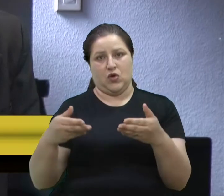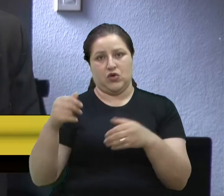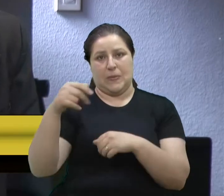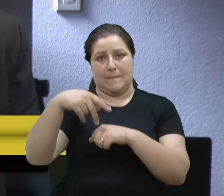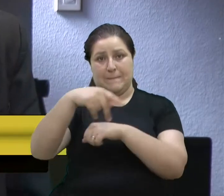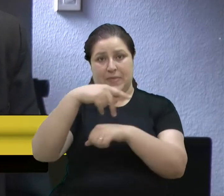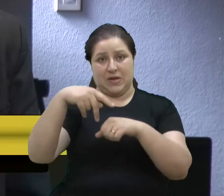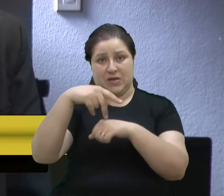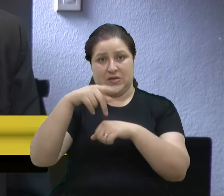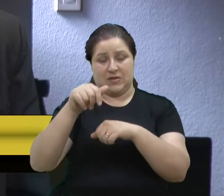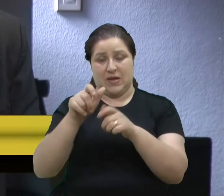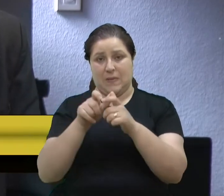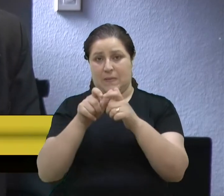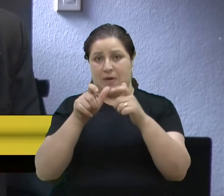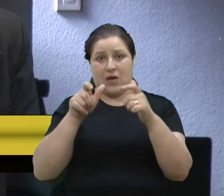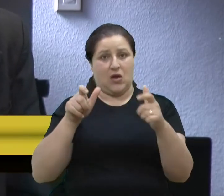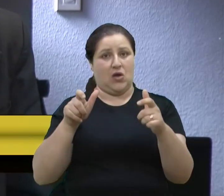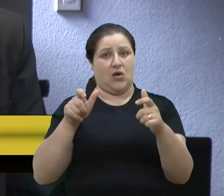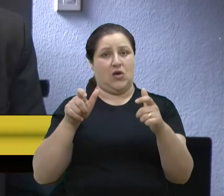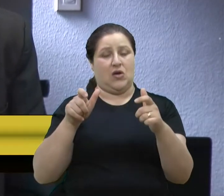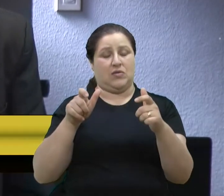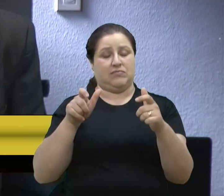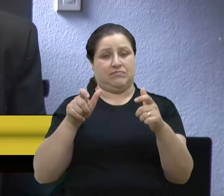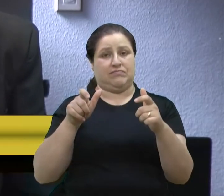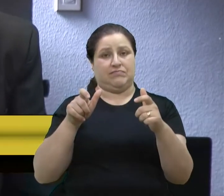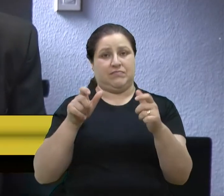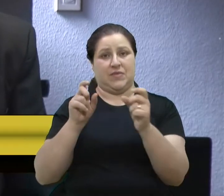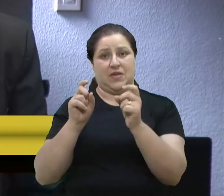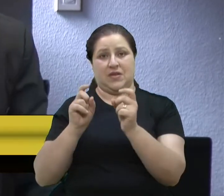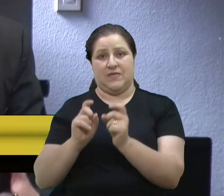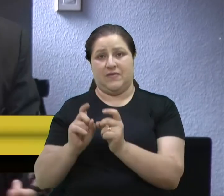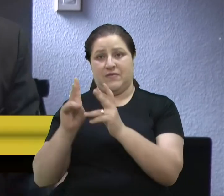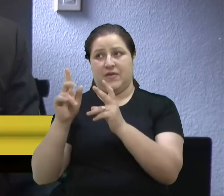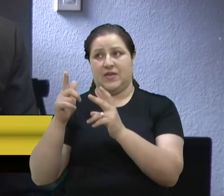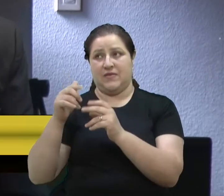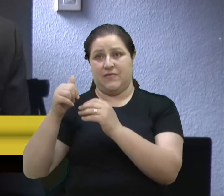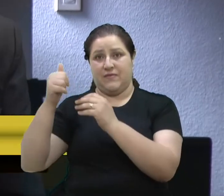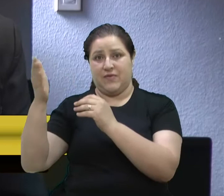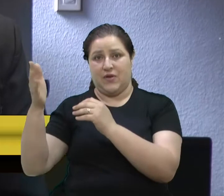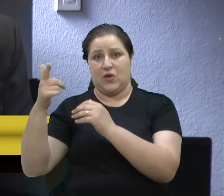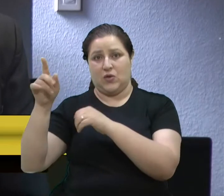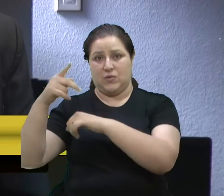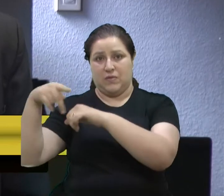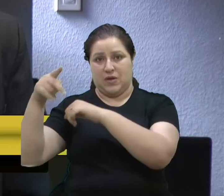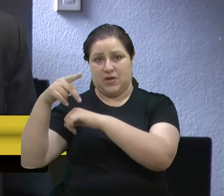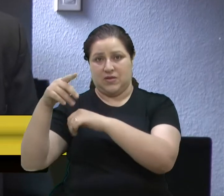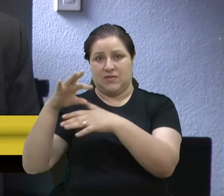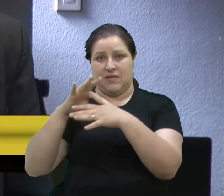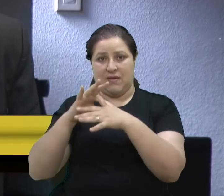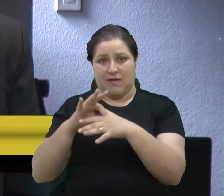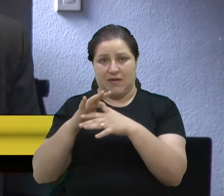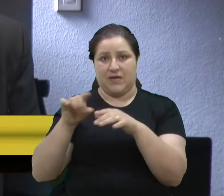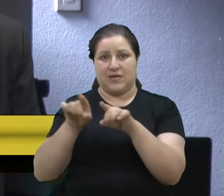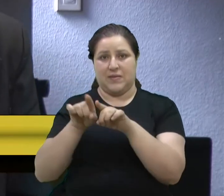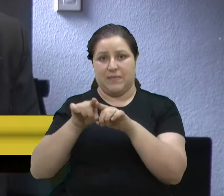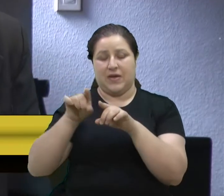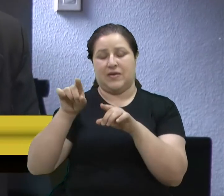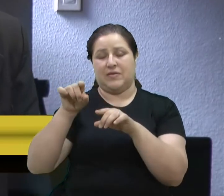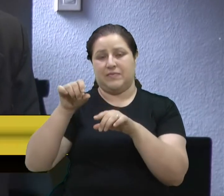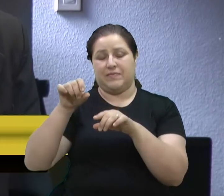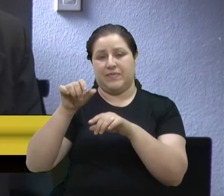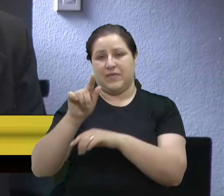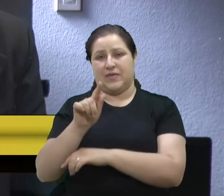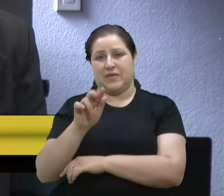de grãos quanto de carne. E se observa em matérias em nível nacional que existe uma grande